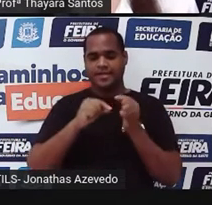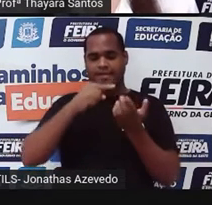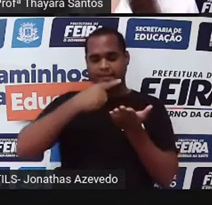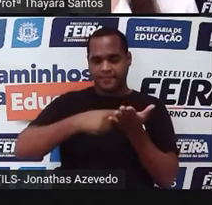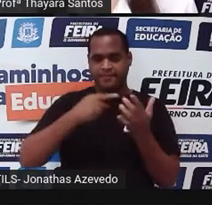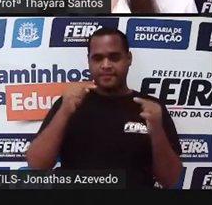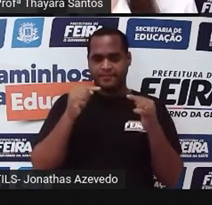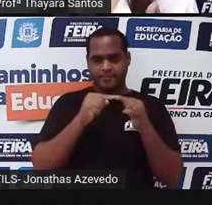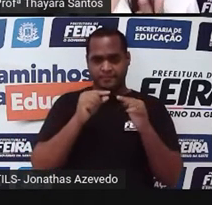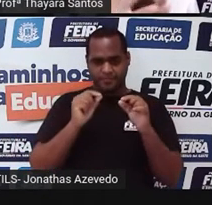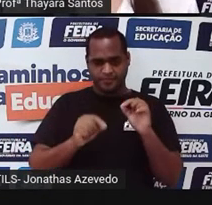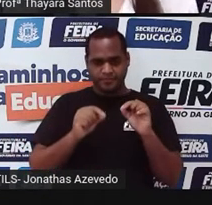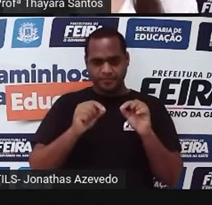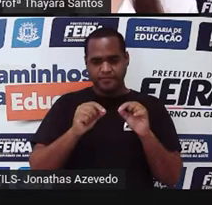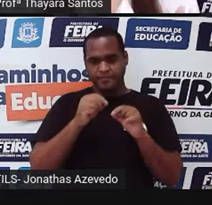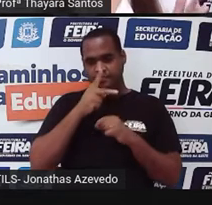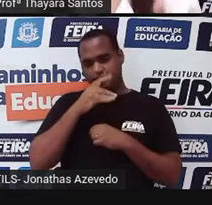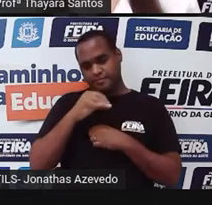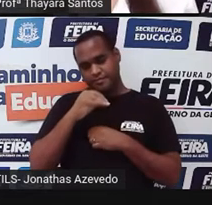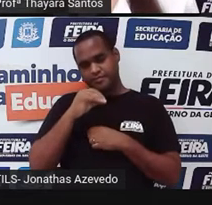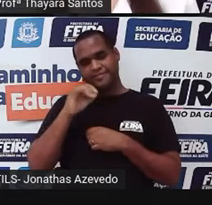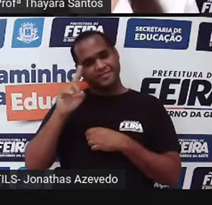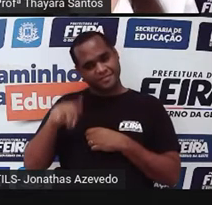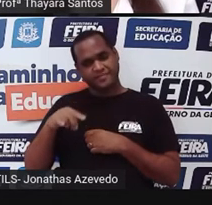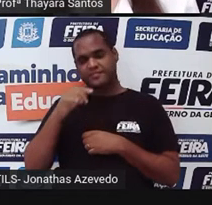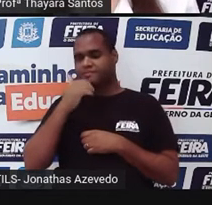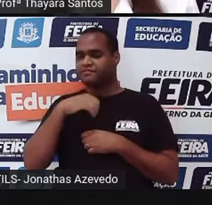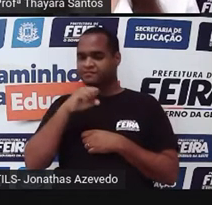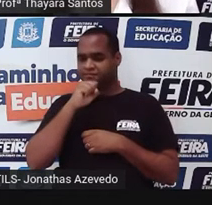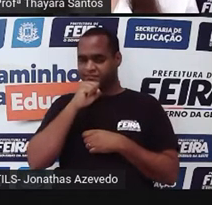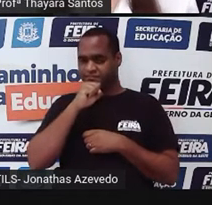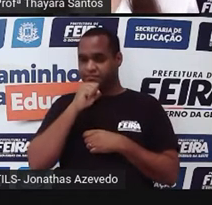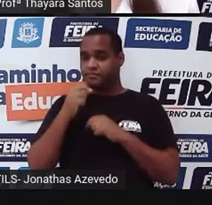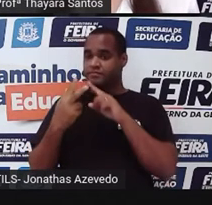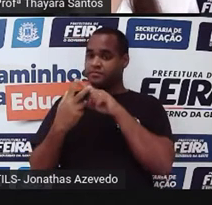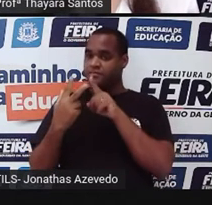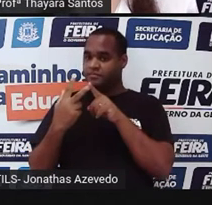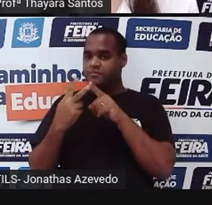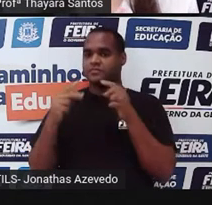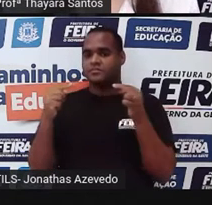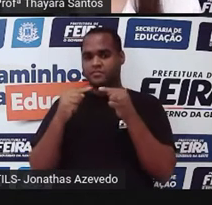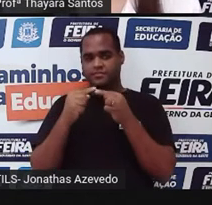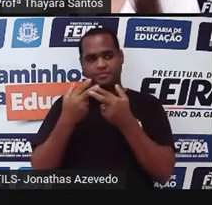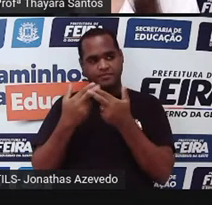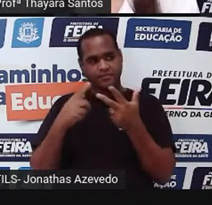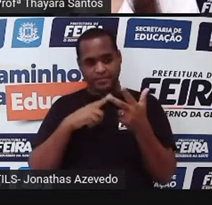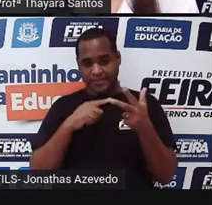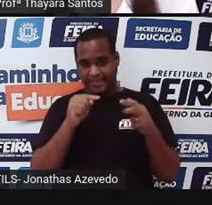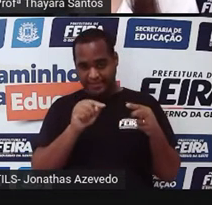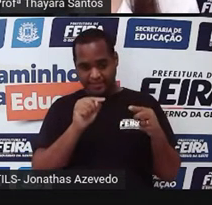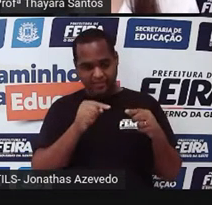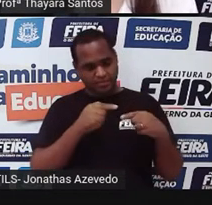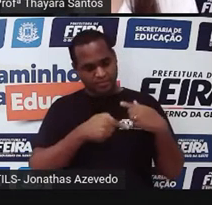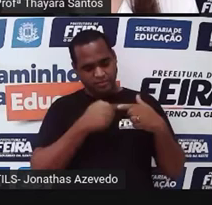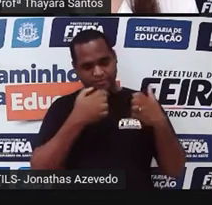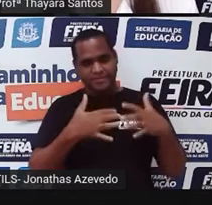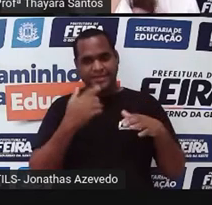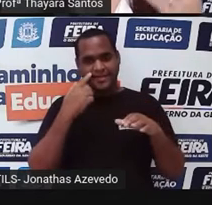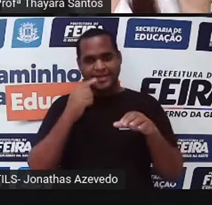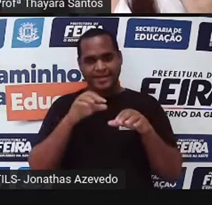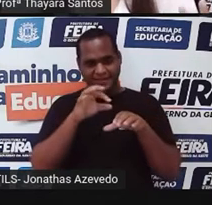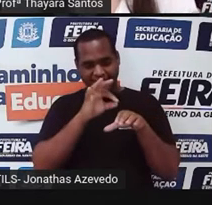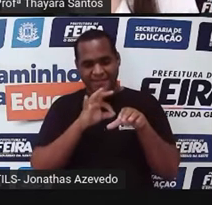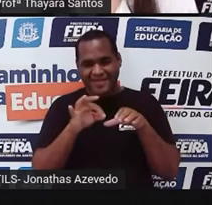do material genético do nosso pai com o material genético da nossa mãe. Tudo isso veio nas duas células reprodutivas, nos gametas, né?